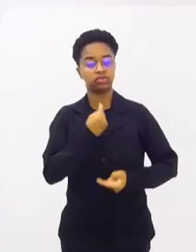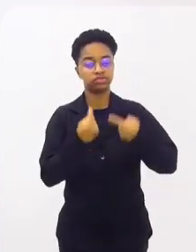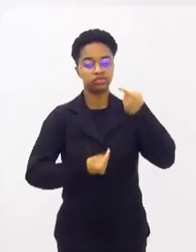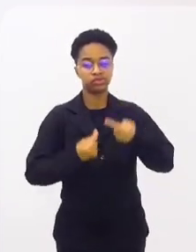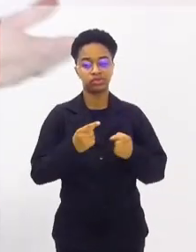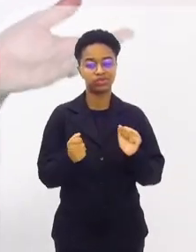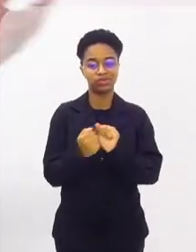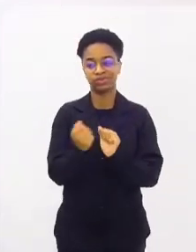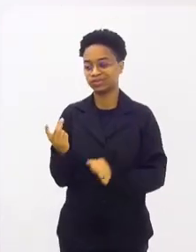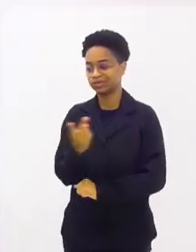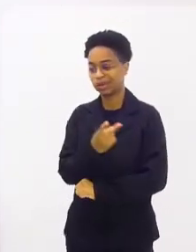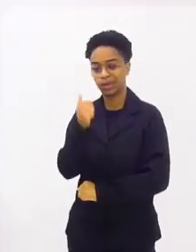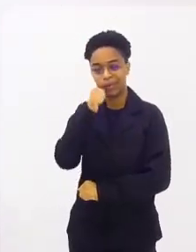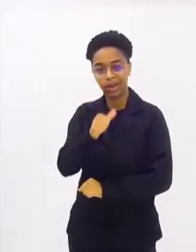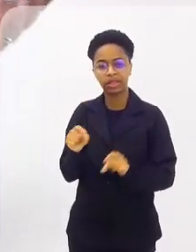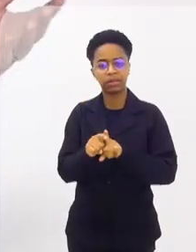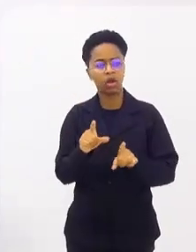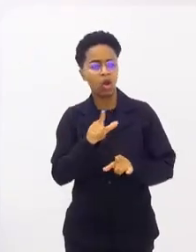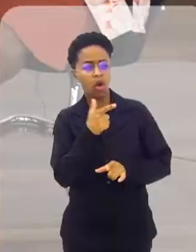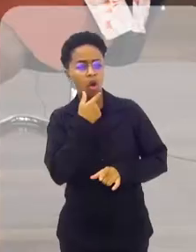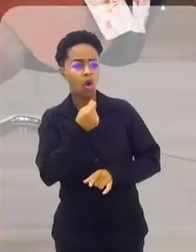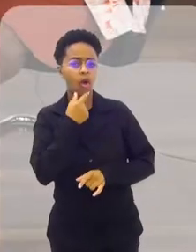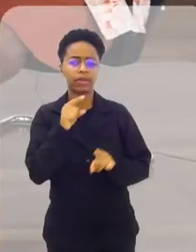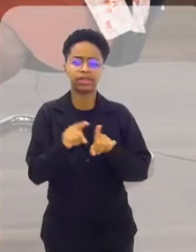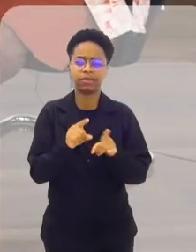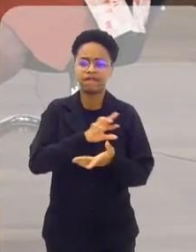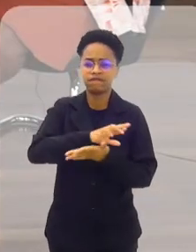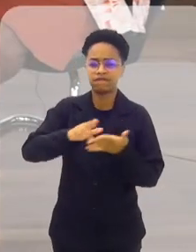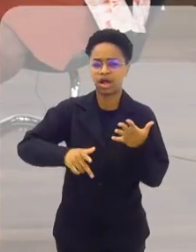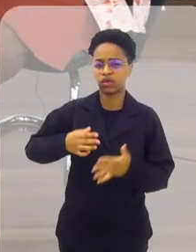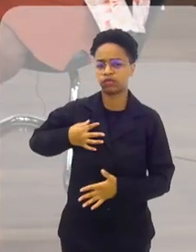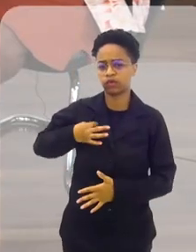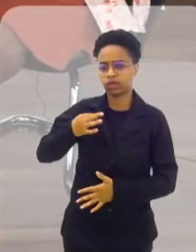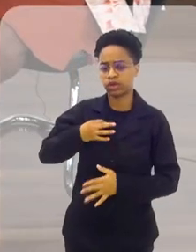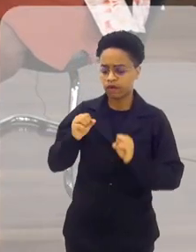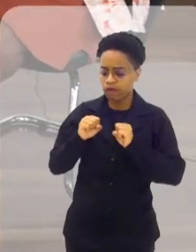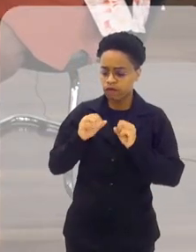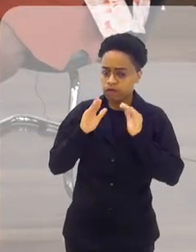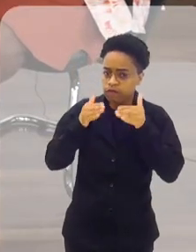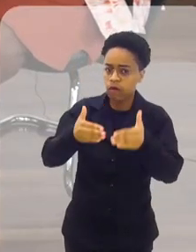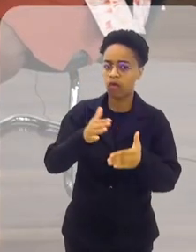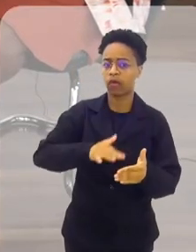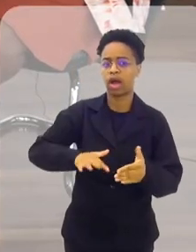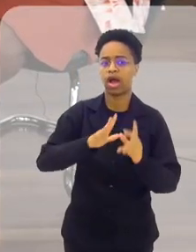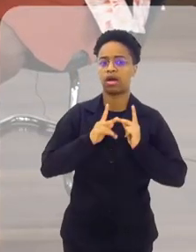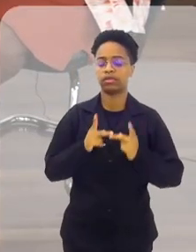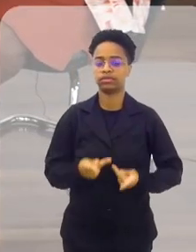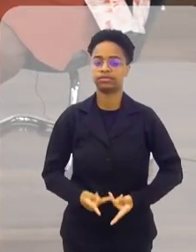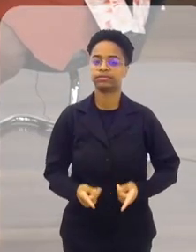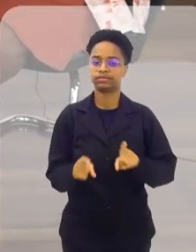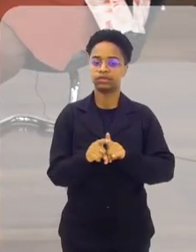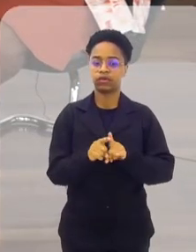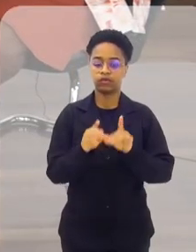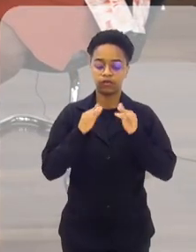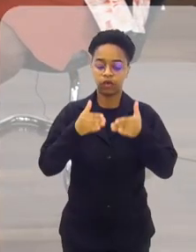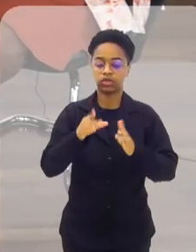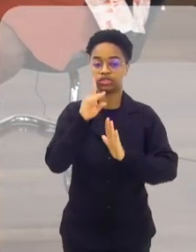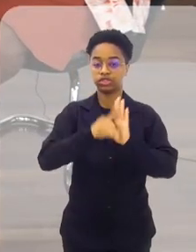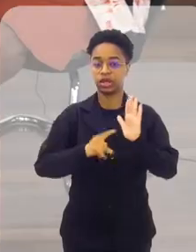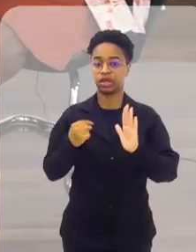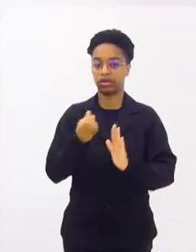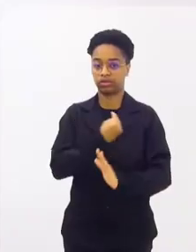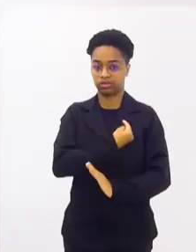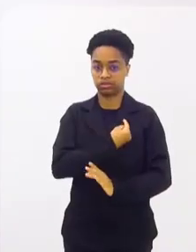discute essas mulheres, homens e tantos voluntários que se dedicam à causa humanitária, à causa